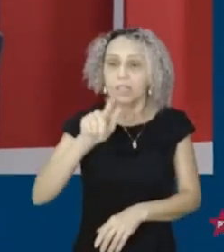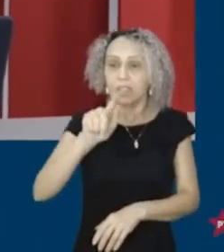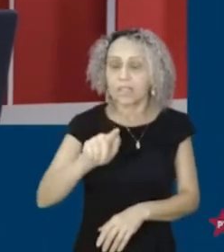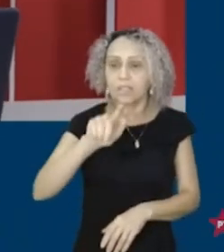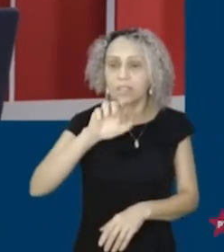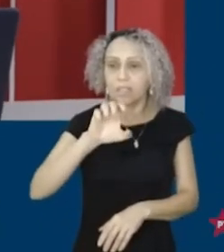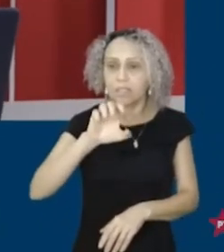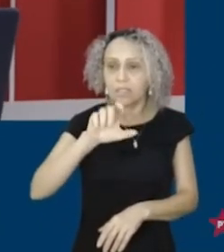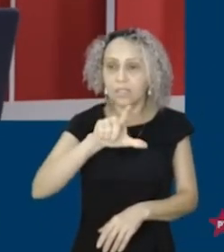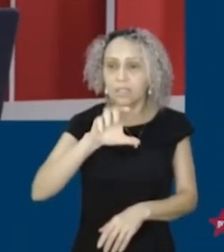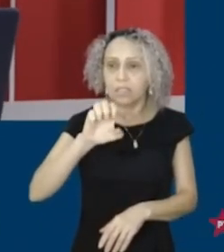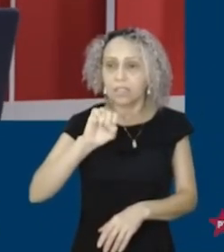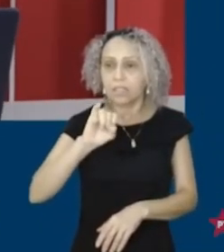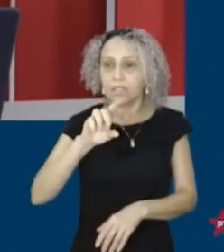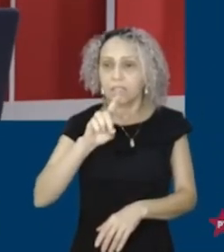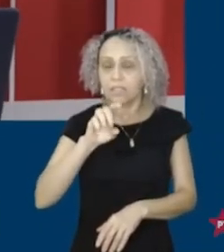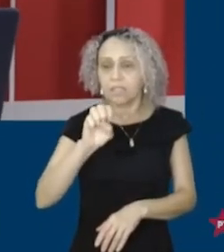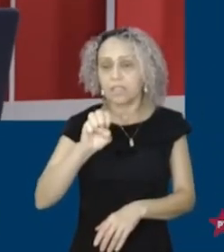Brasil.